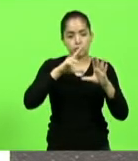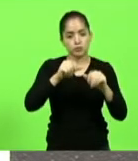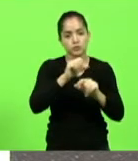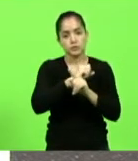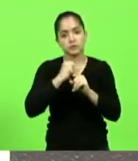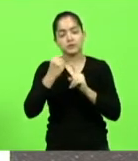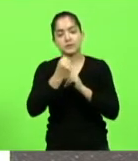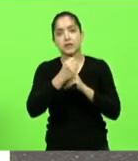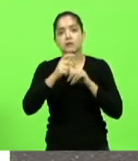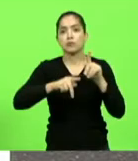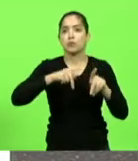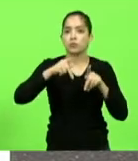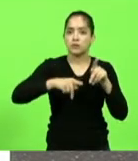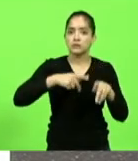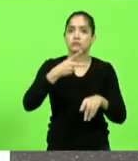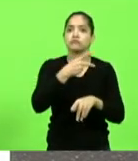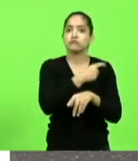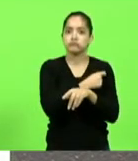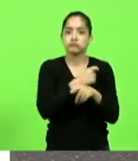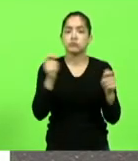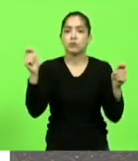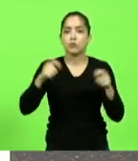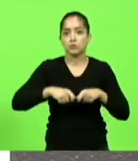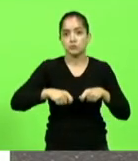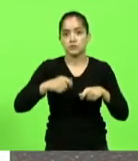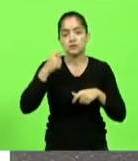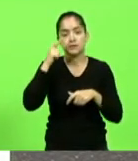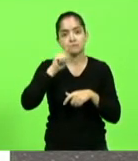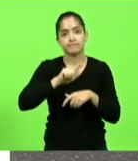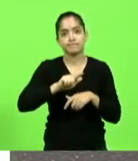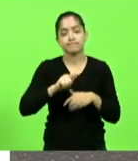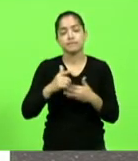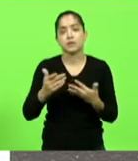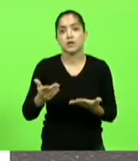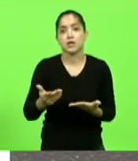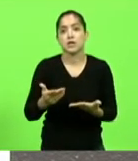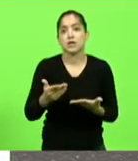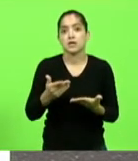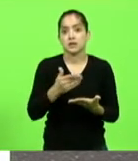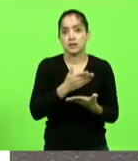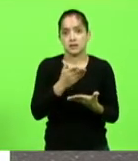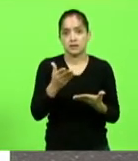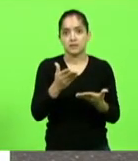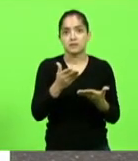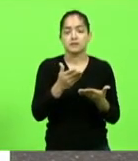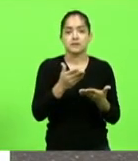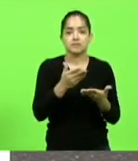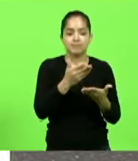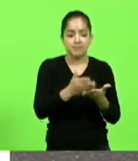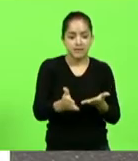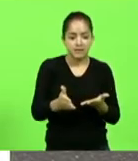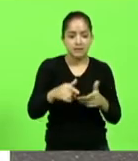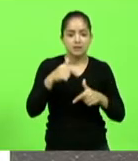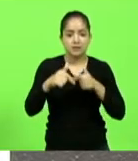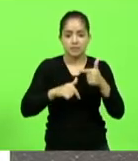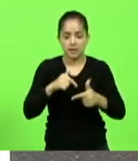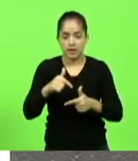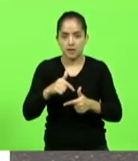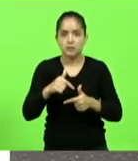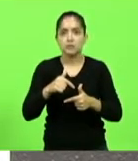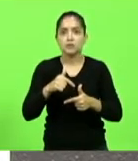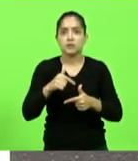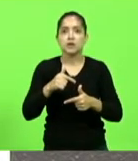catarinense esteja imunizada e que aqueles que perderam os seus empregos possam recuperar